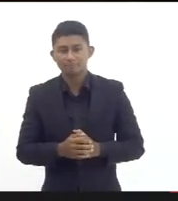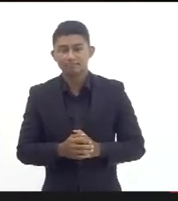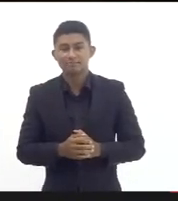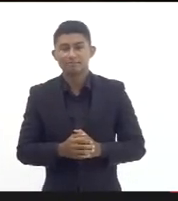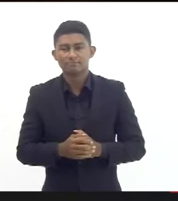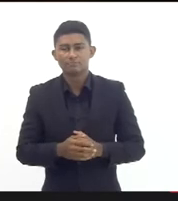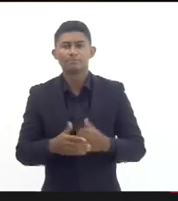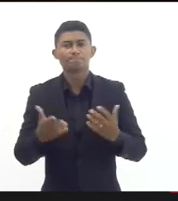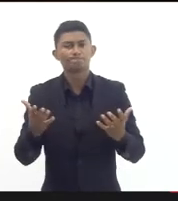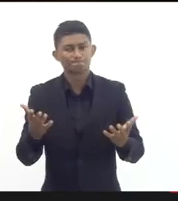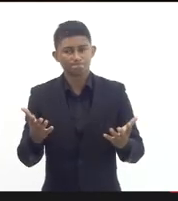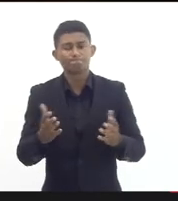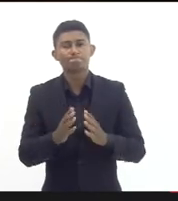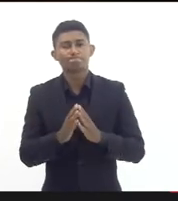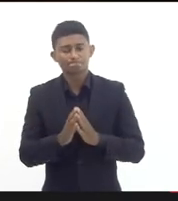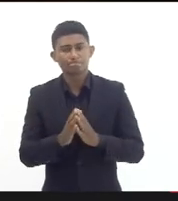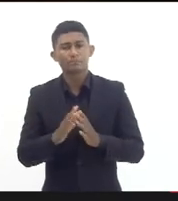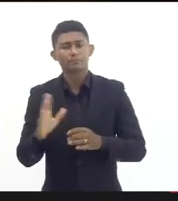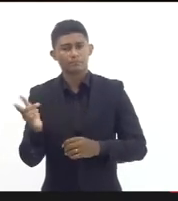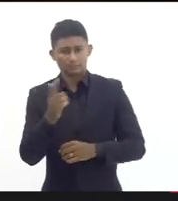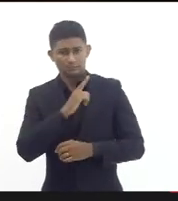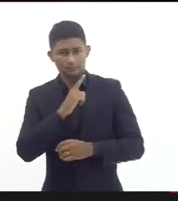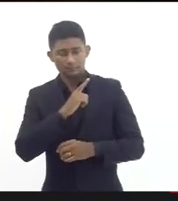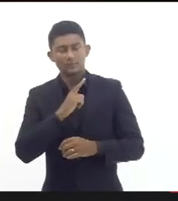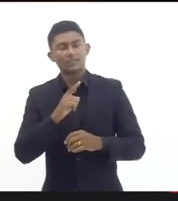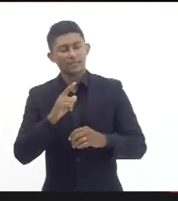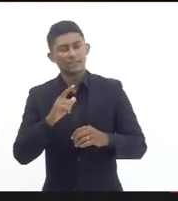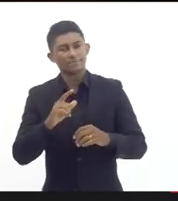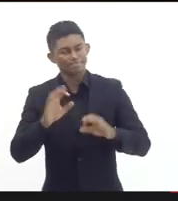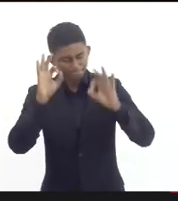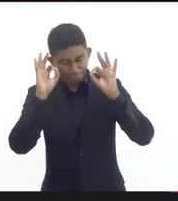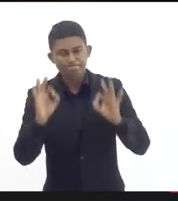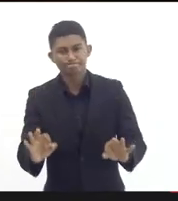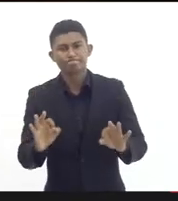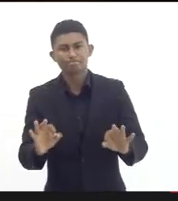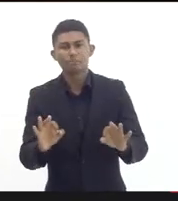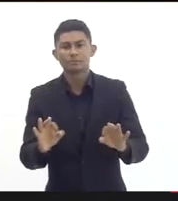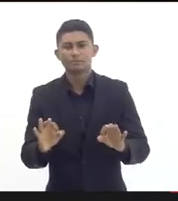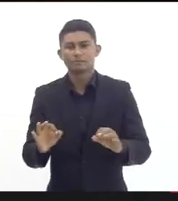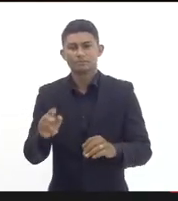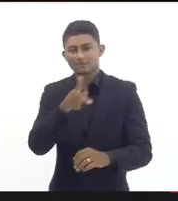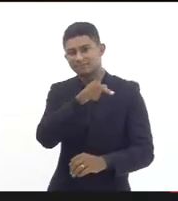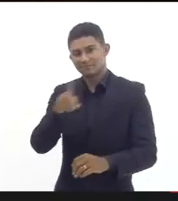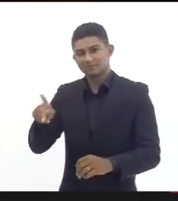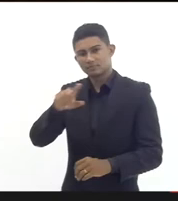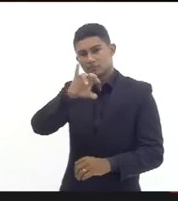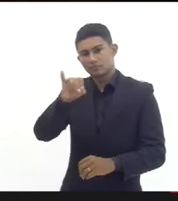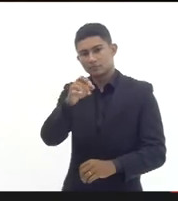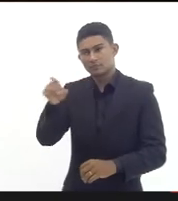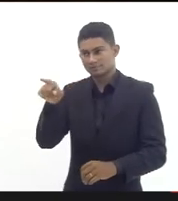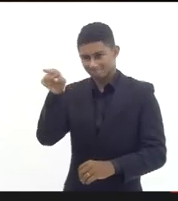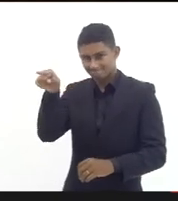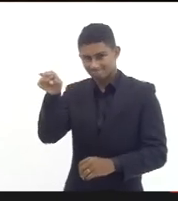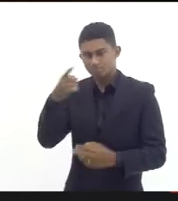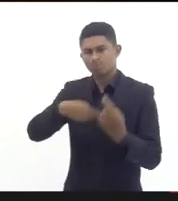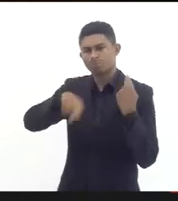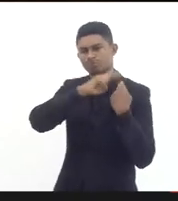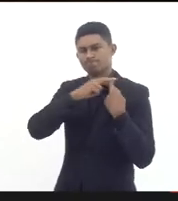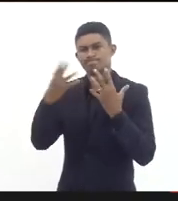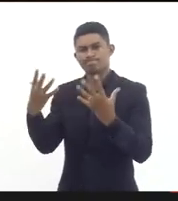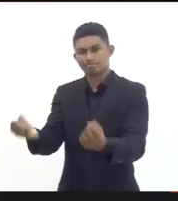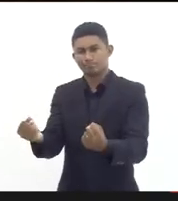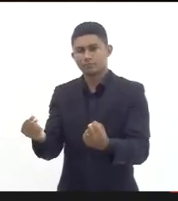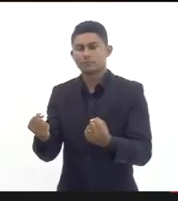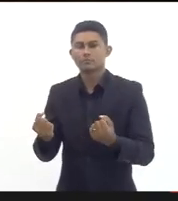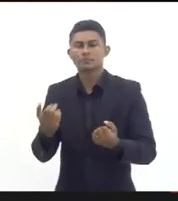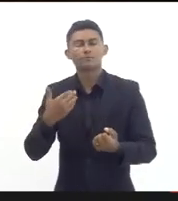nós tivemos esse nosso compromisso com o presidente João e tenho certeza